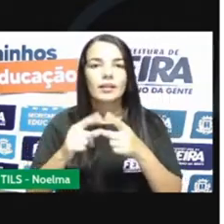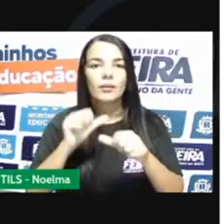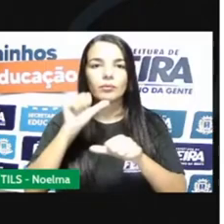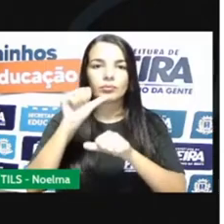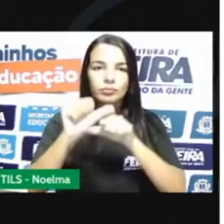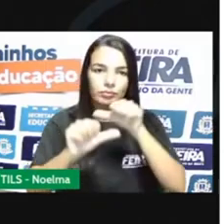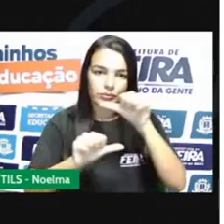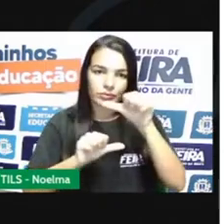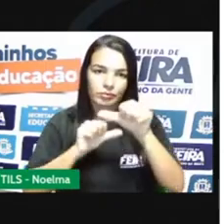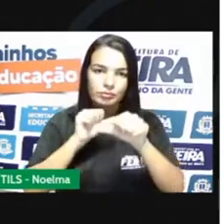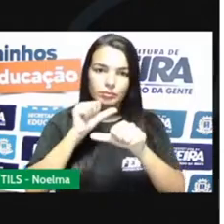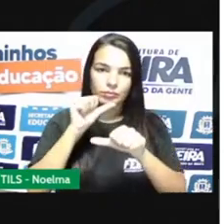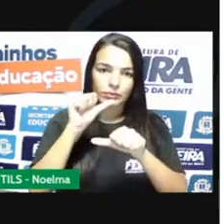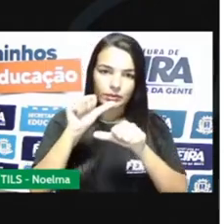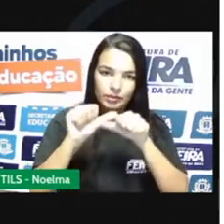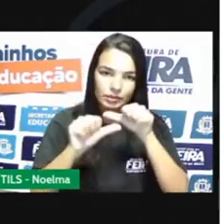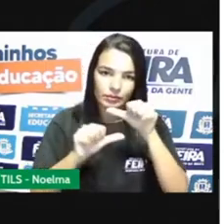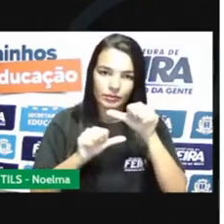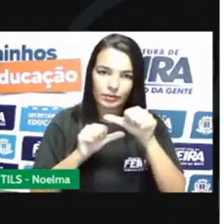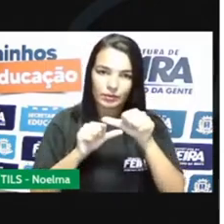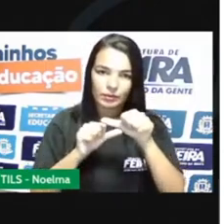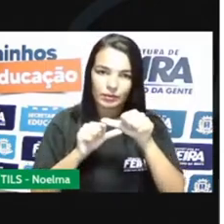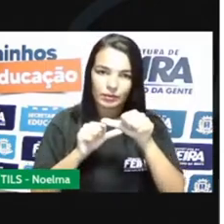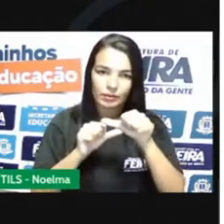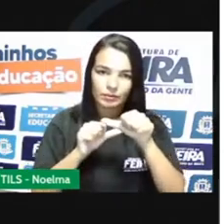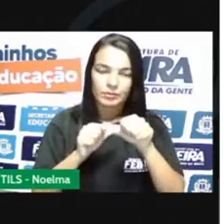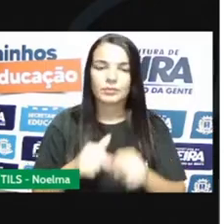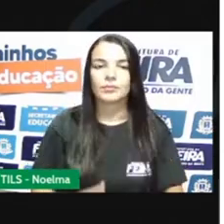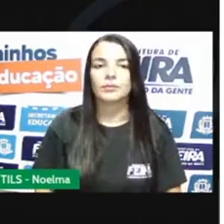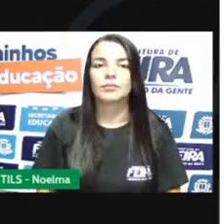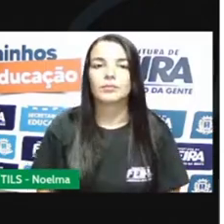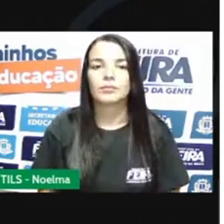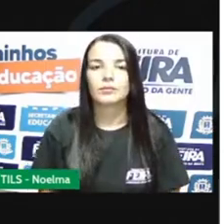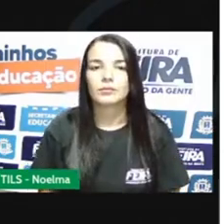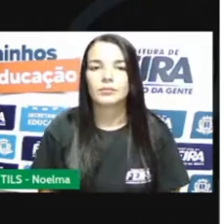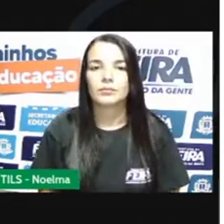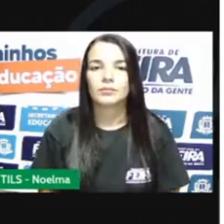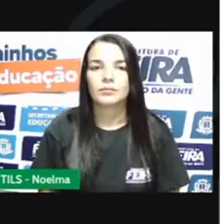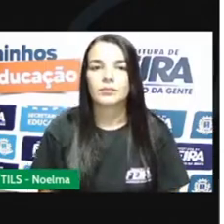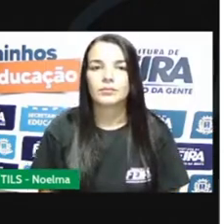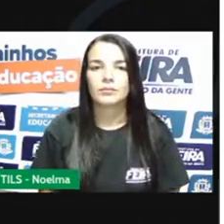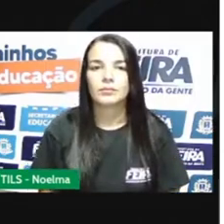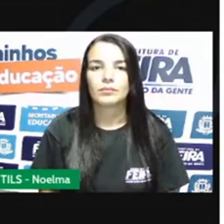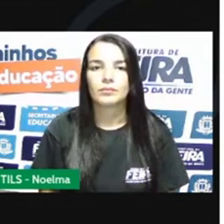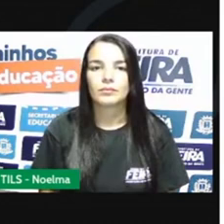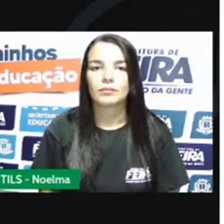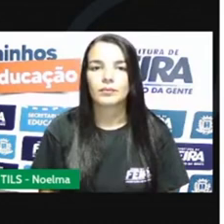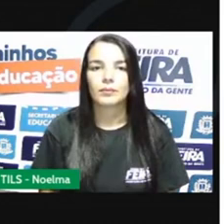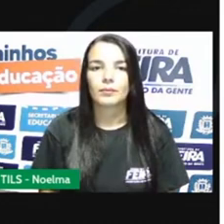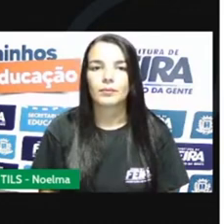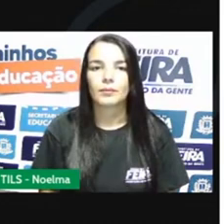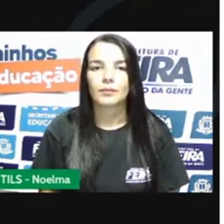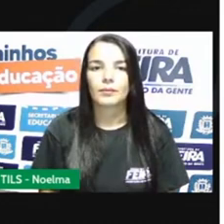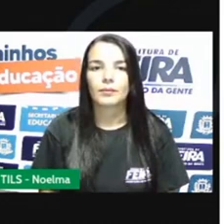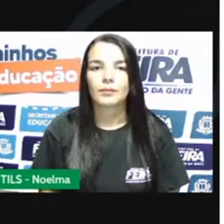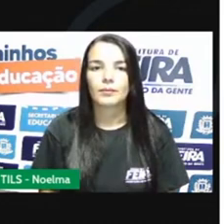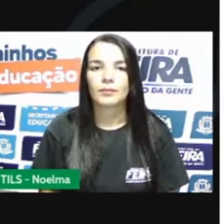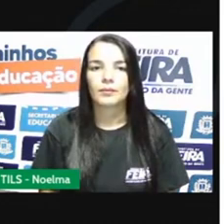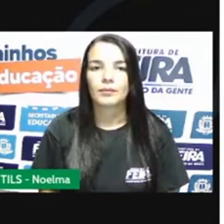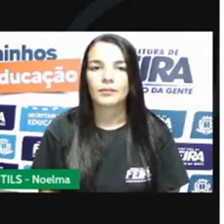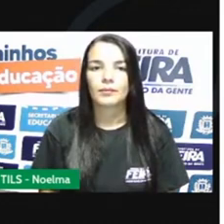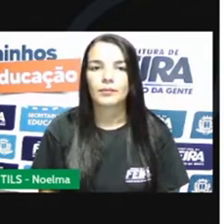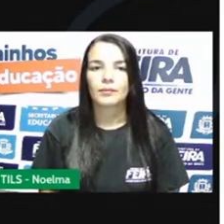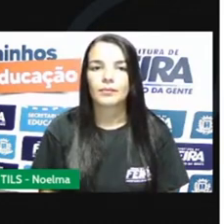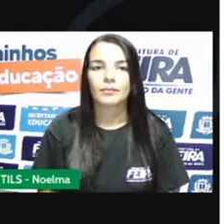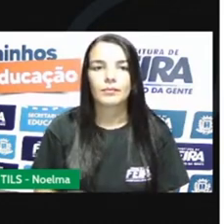origem a isso aqui, ó. Certo? O que a Pró vai fazer agora? A Pró vai colocar dentro